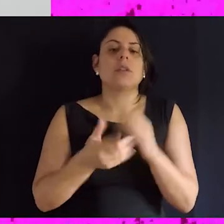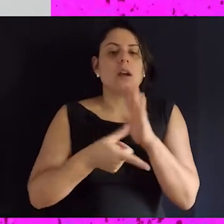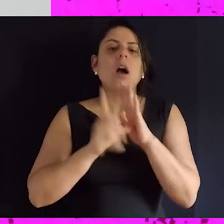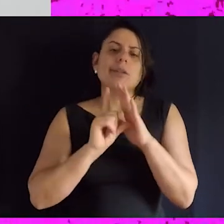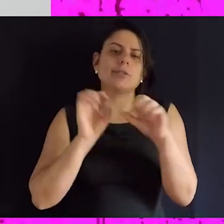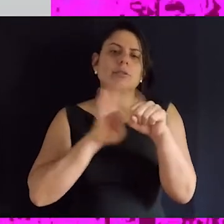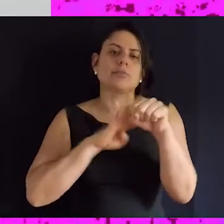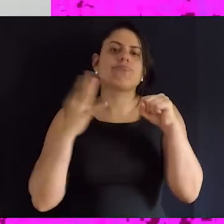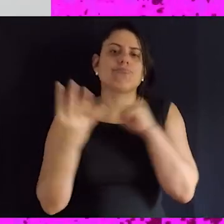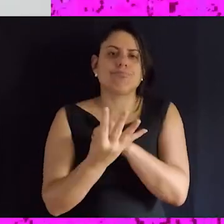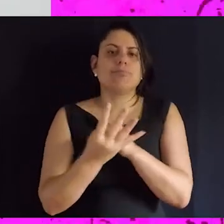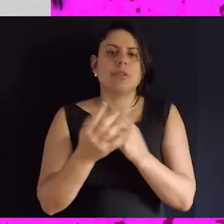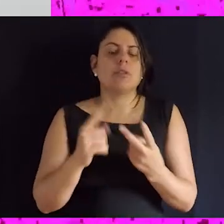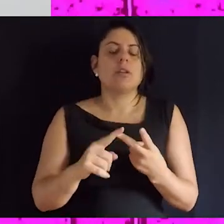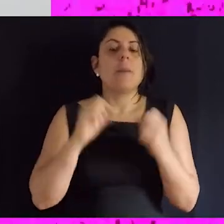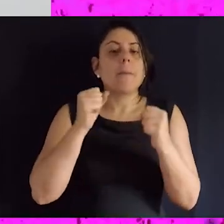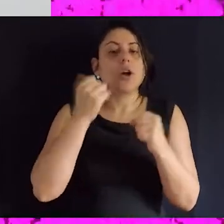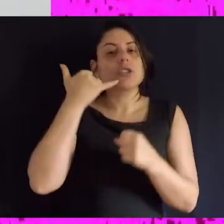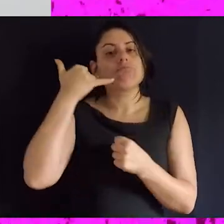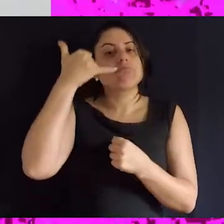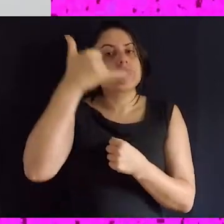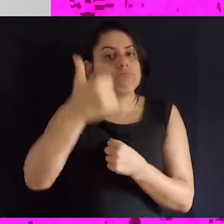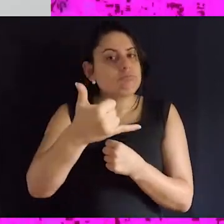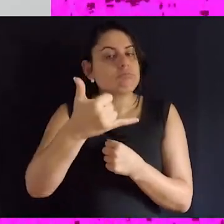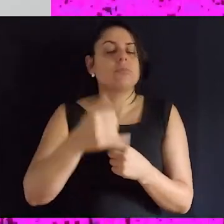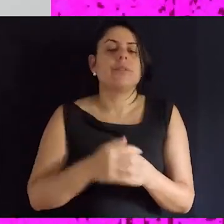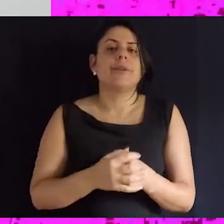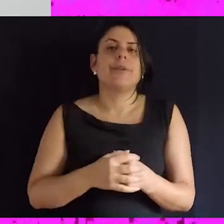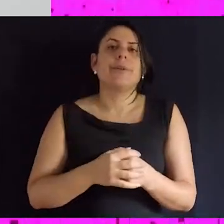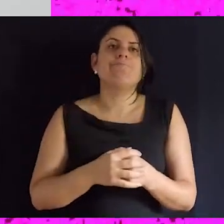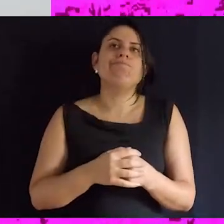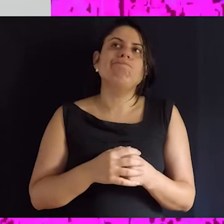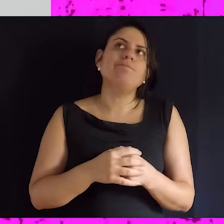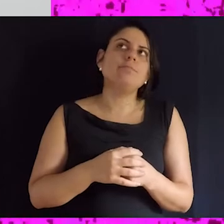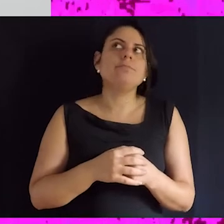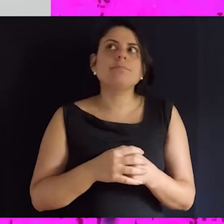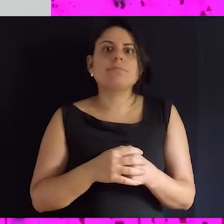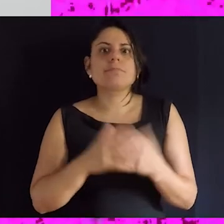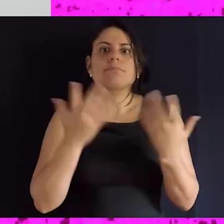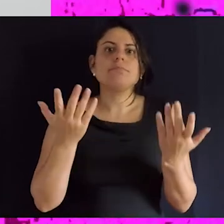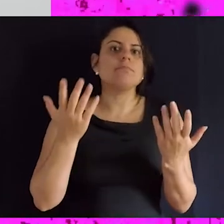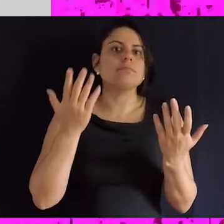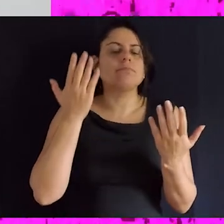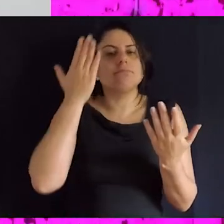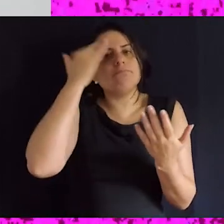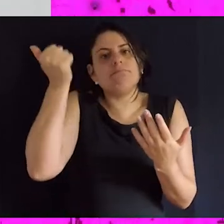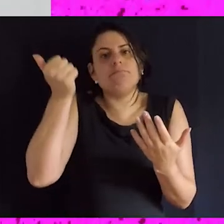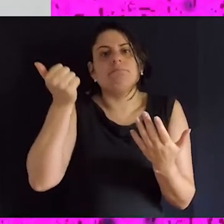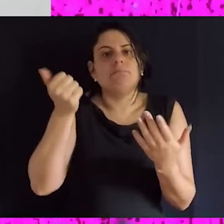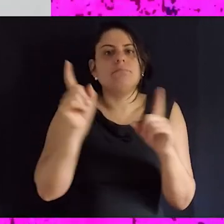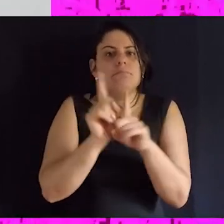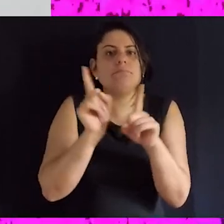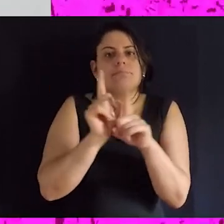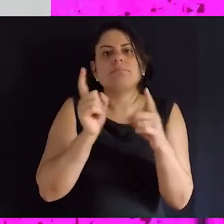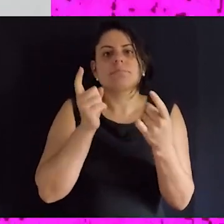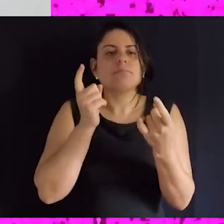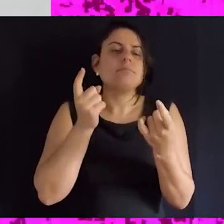visitas antes, também eram agendadas antes da pandemia, então, ligações para saber como,